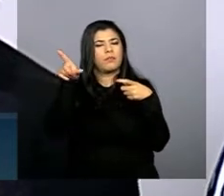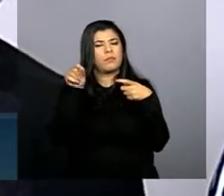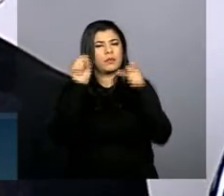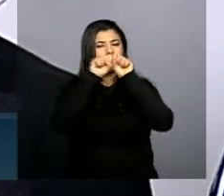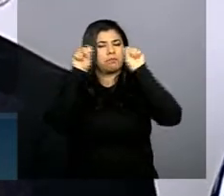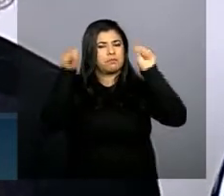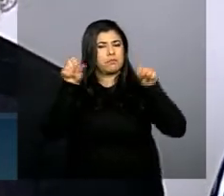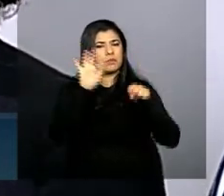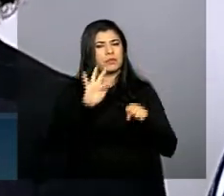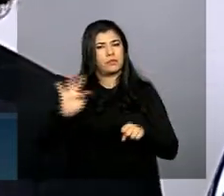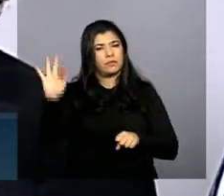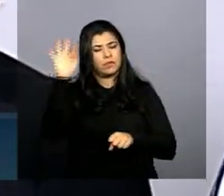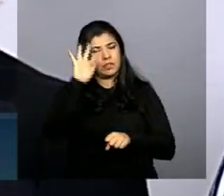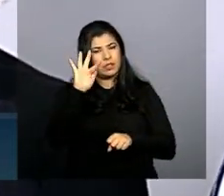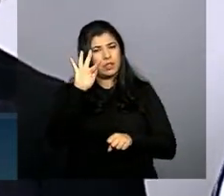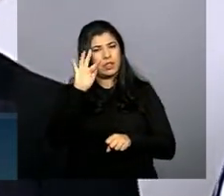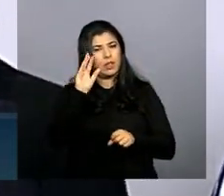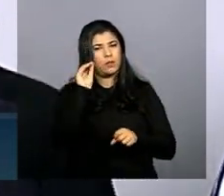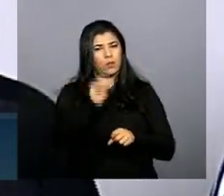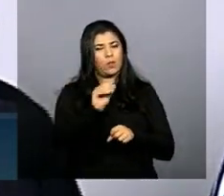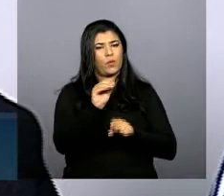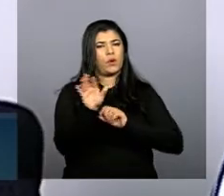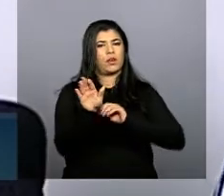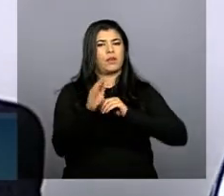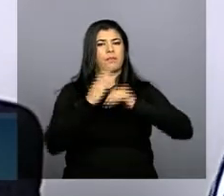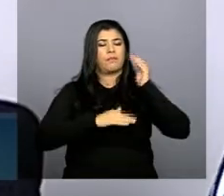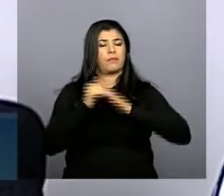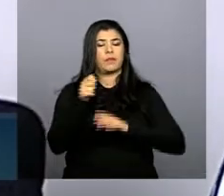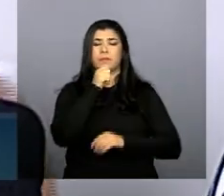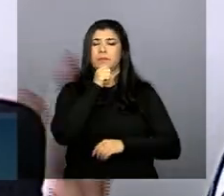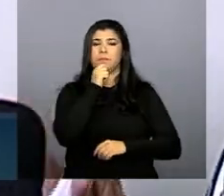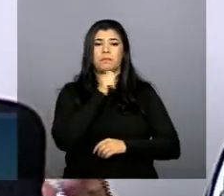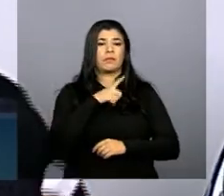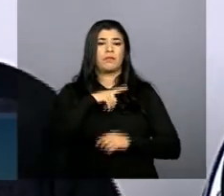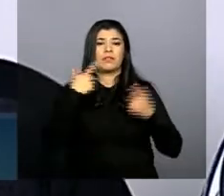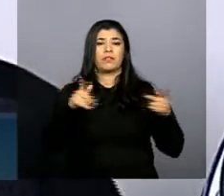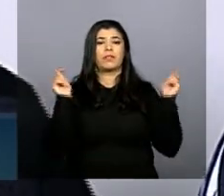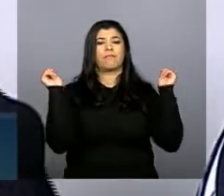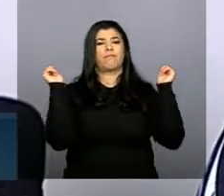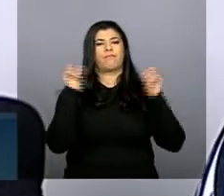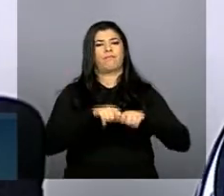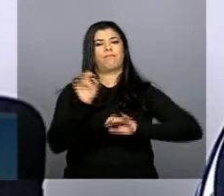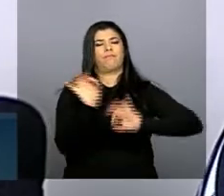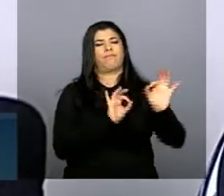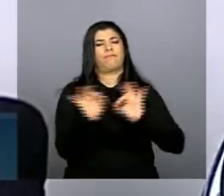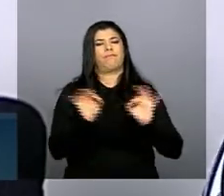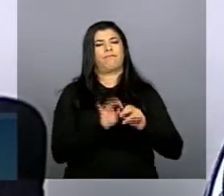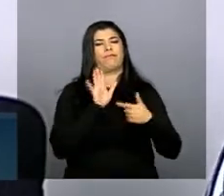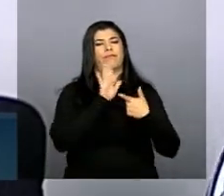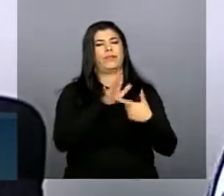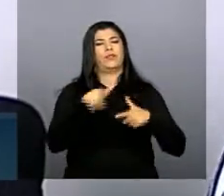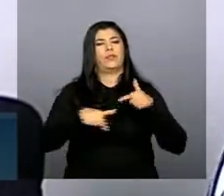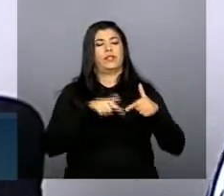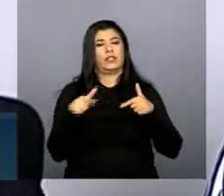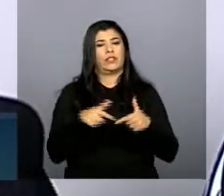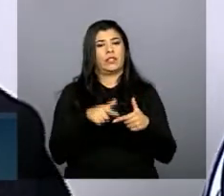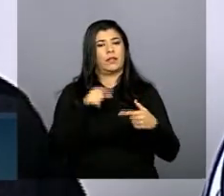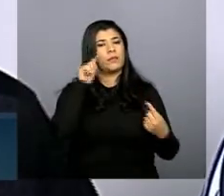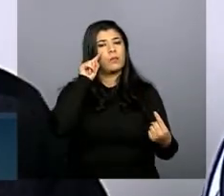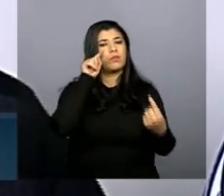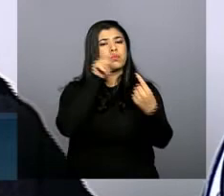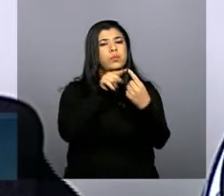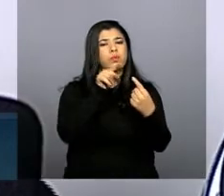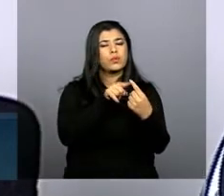disponível e que não necessariamente tem ainda a capacidade de interiorizar tá de trabalhar na ponta com os pequenos e pequenos